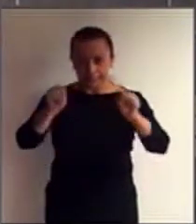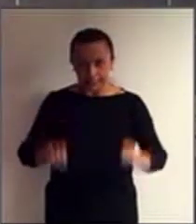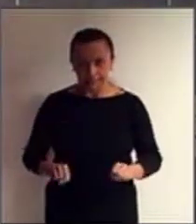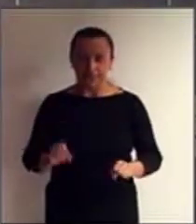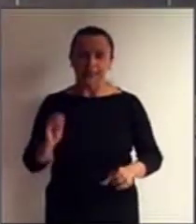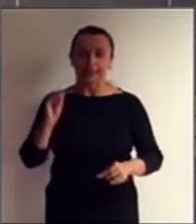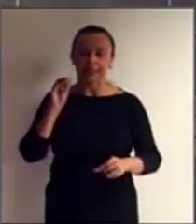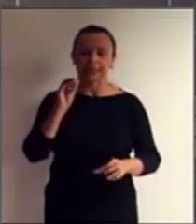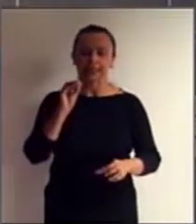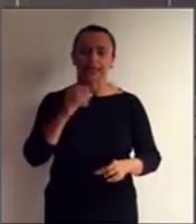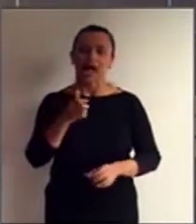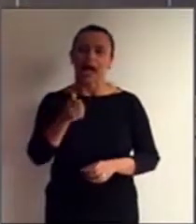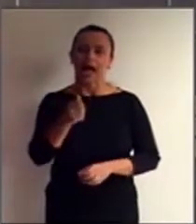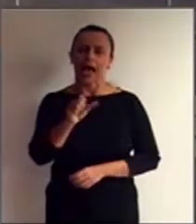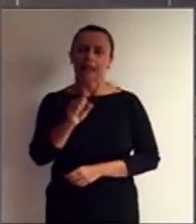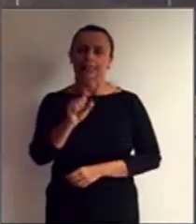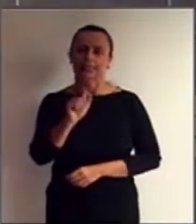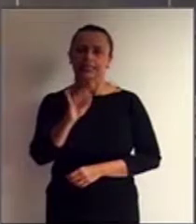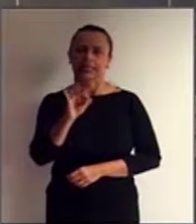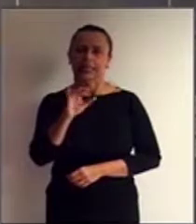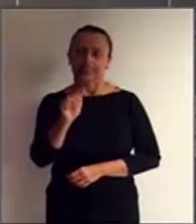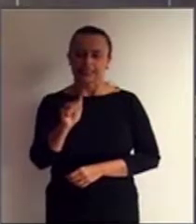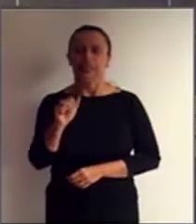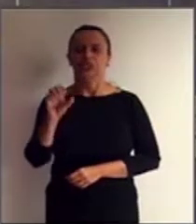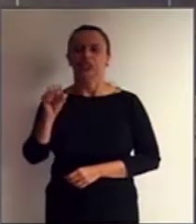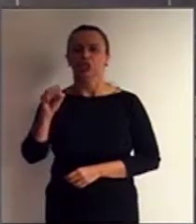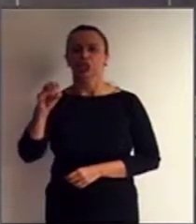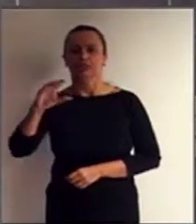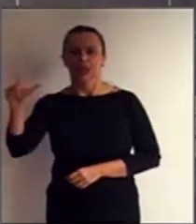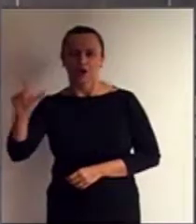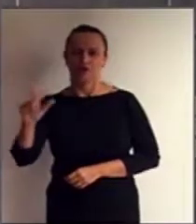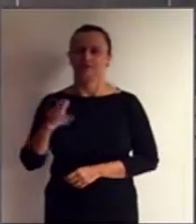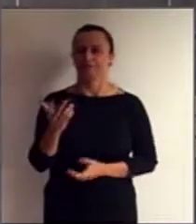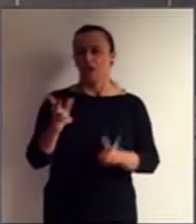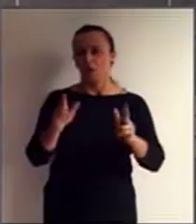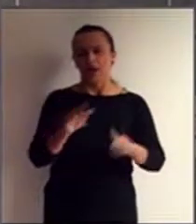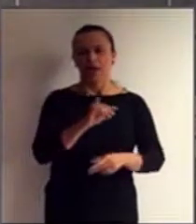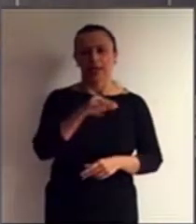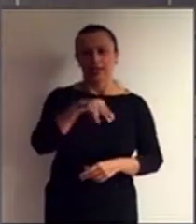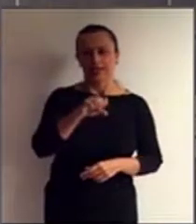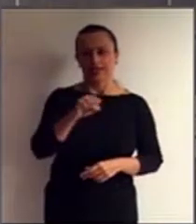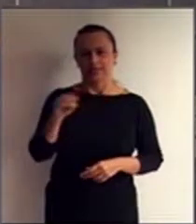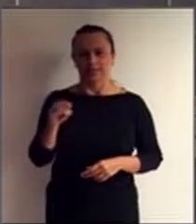social e do welfare, do sistema de previdência social.